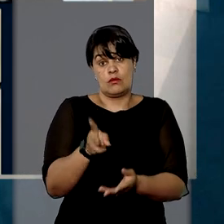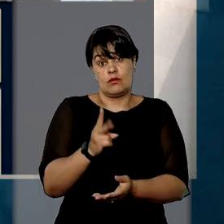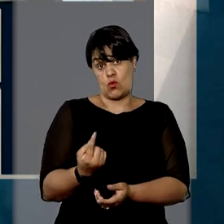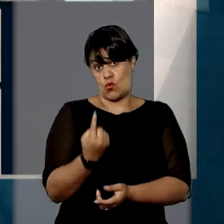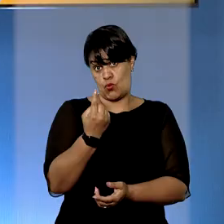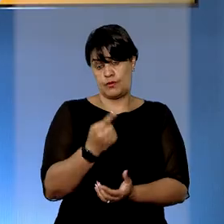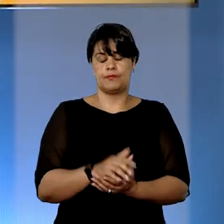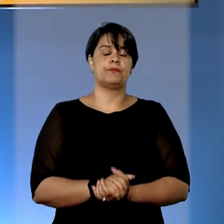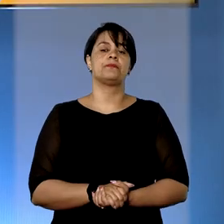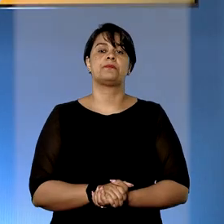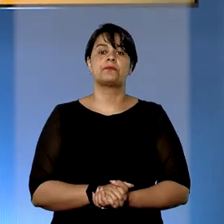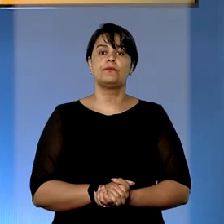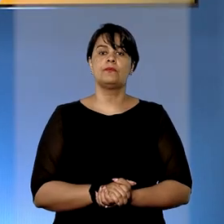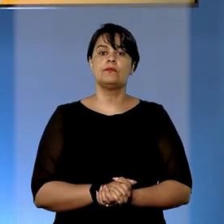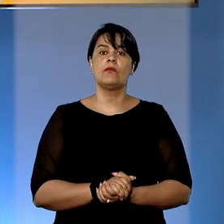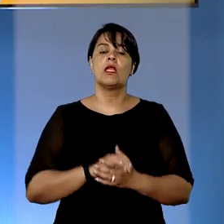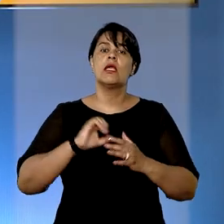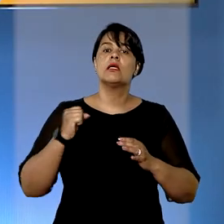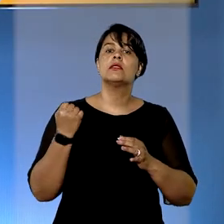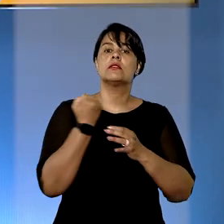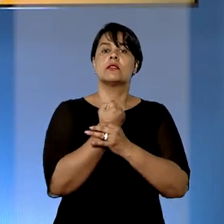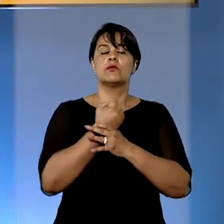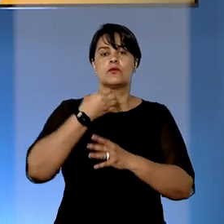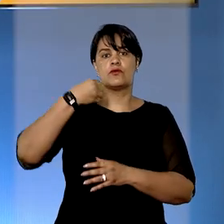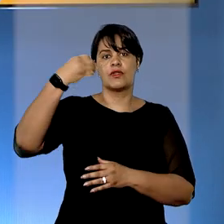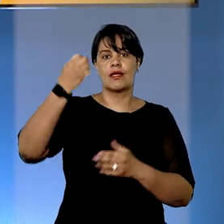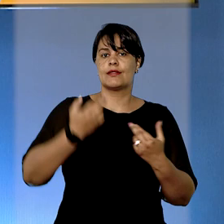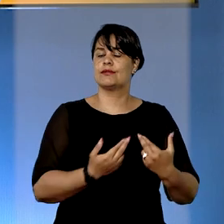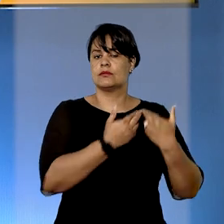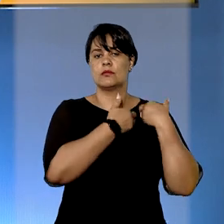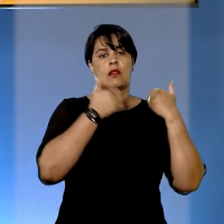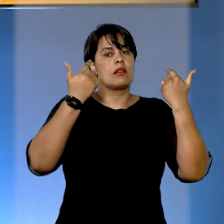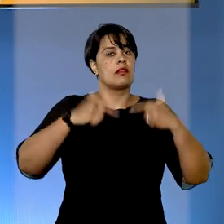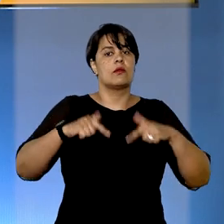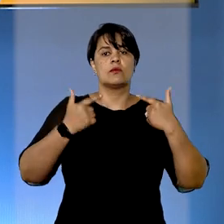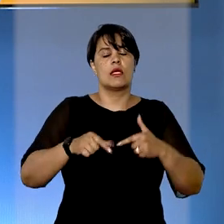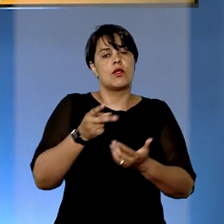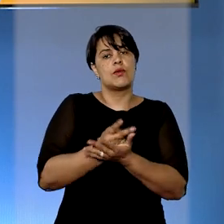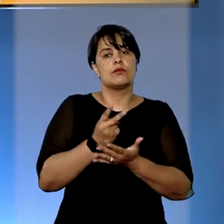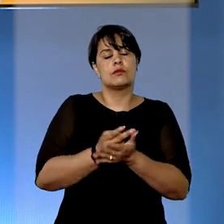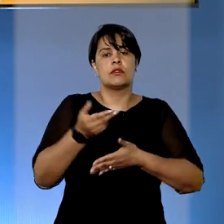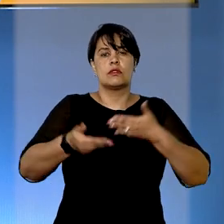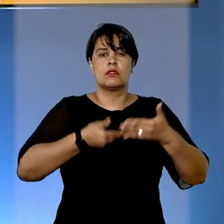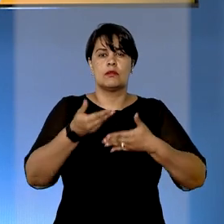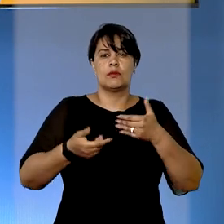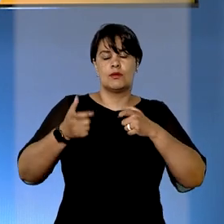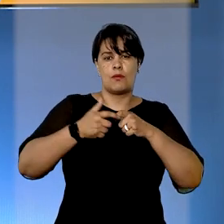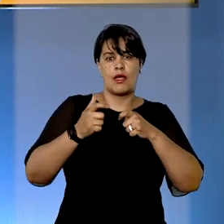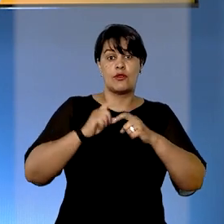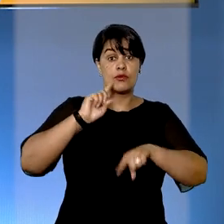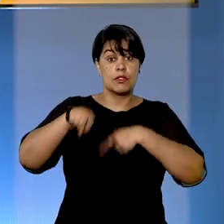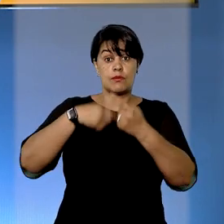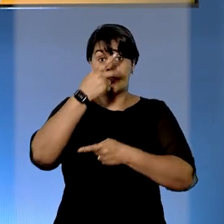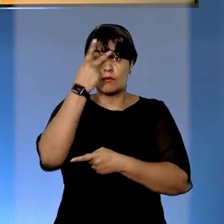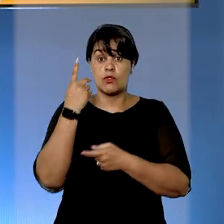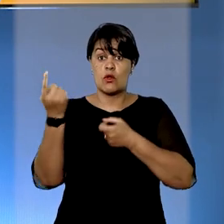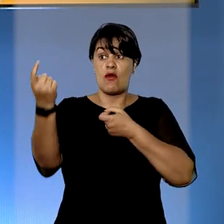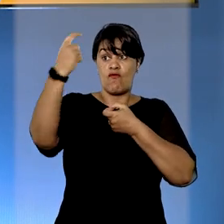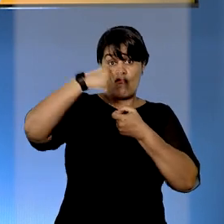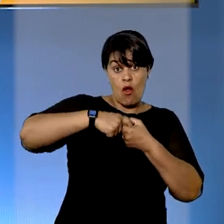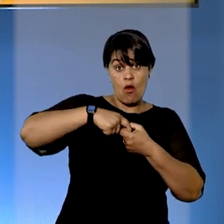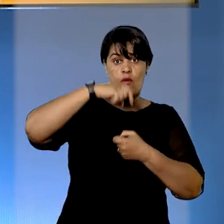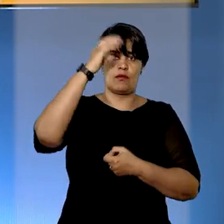processo. Seguro Viagem não é responsável por continuidade do tratamento médico após retorno do